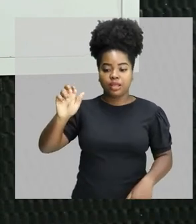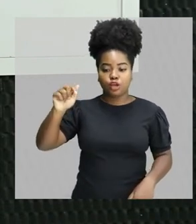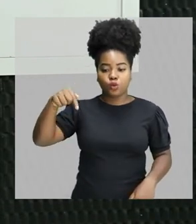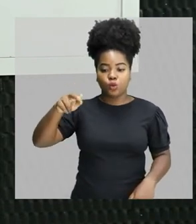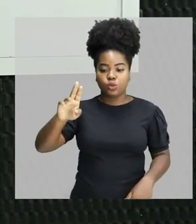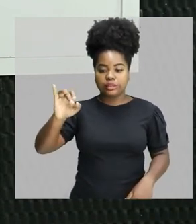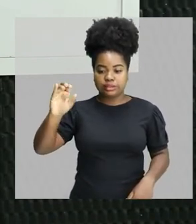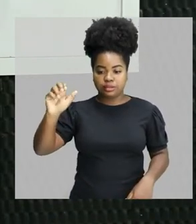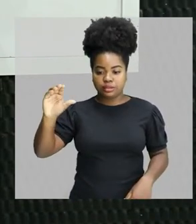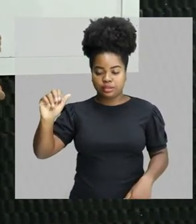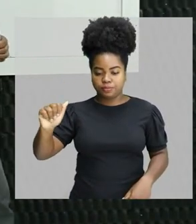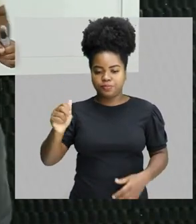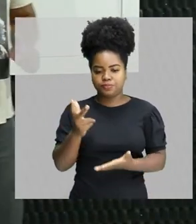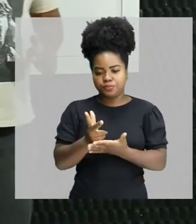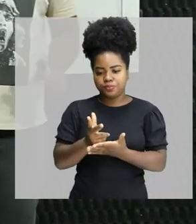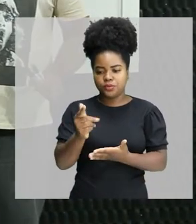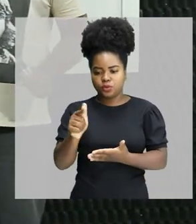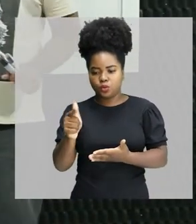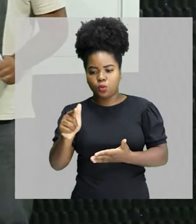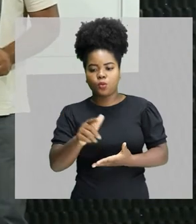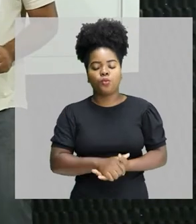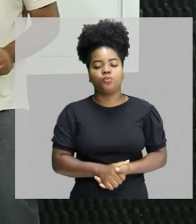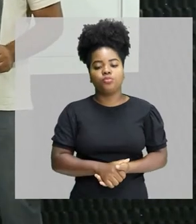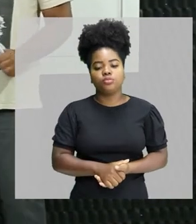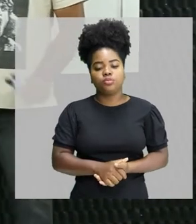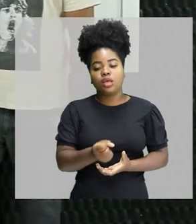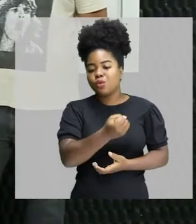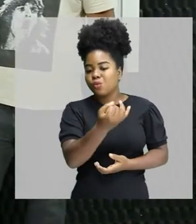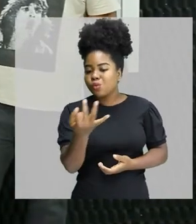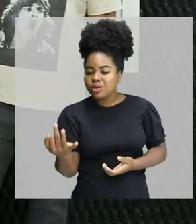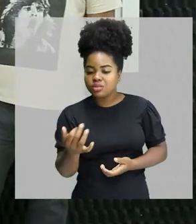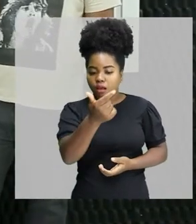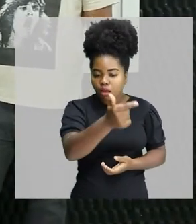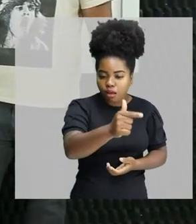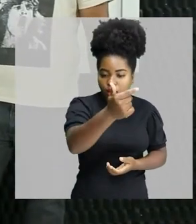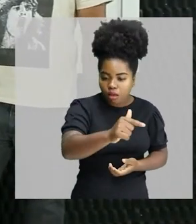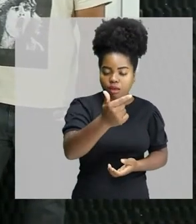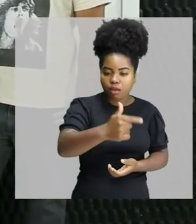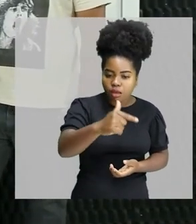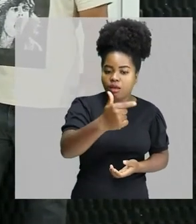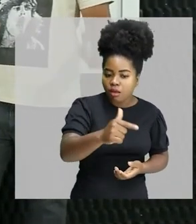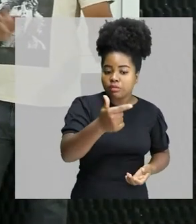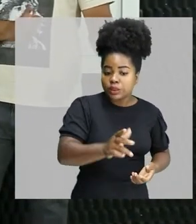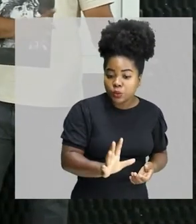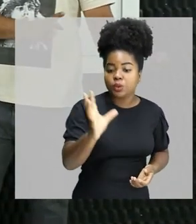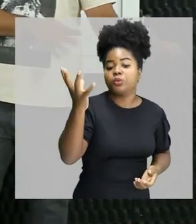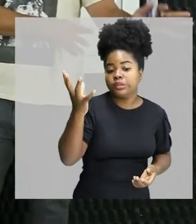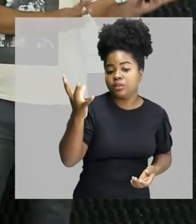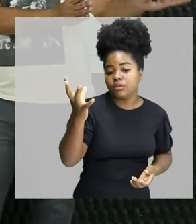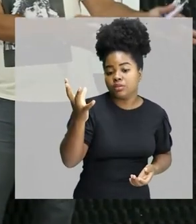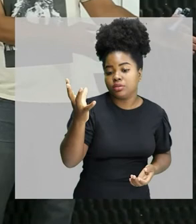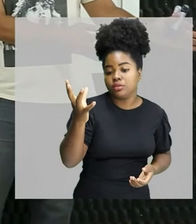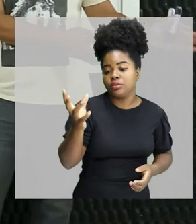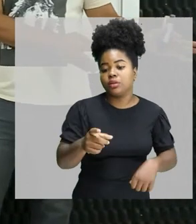professor? O que é a frequência? Frequência vai ser a quantidade de repetições de um determinado fenômeno em um